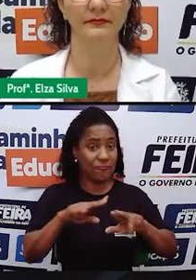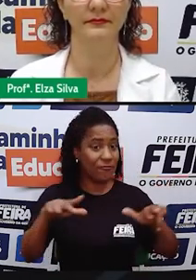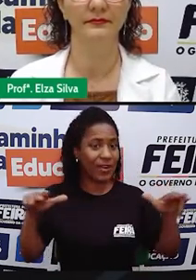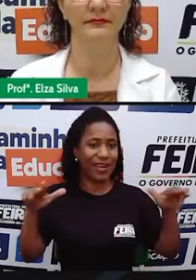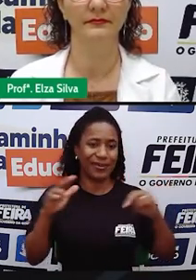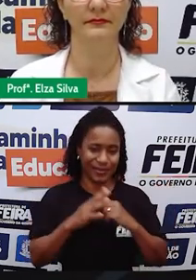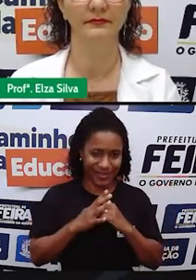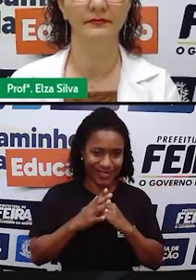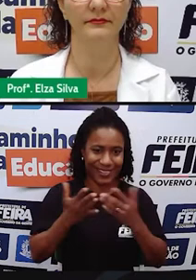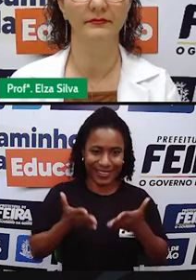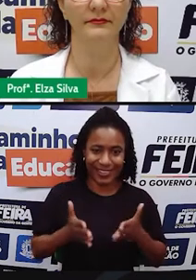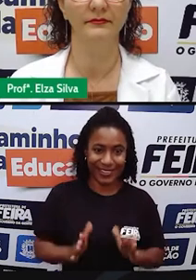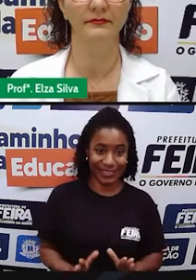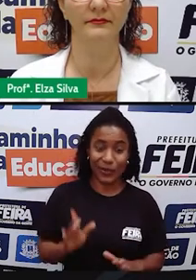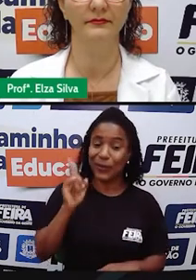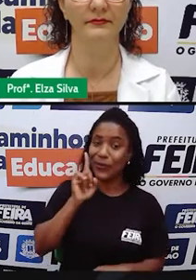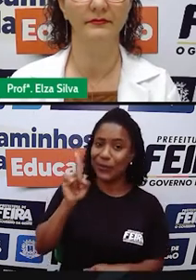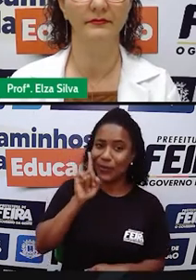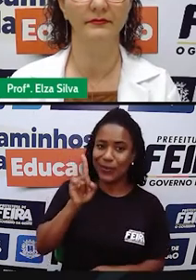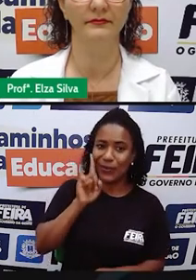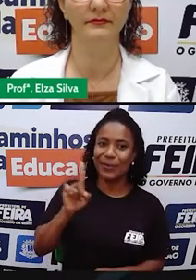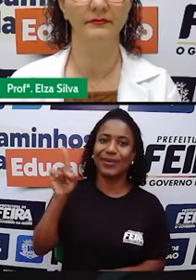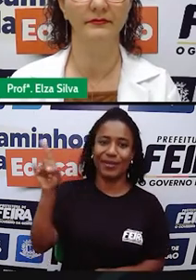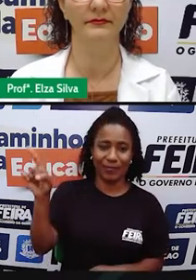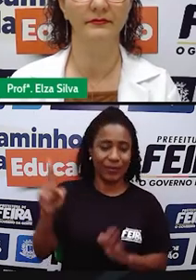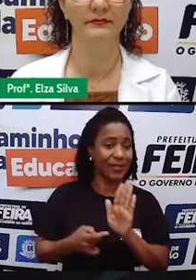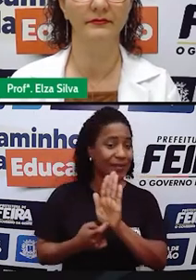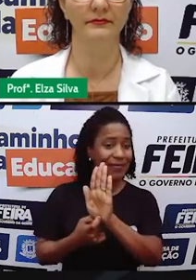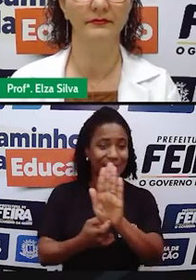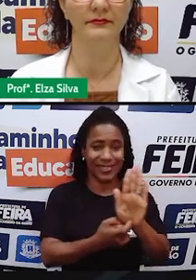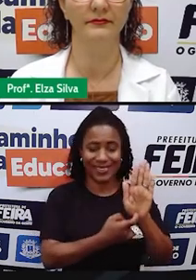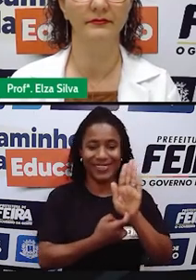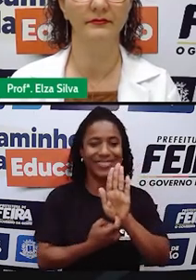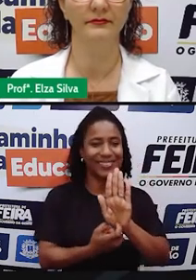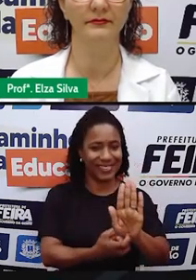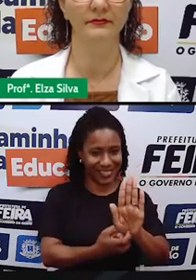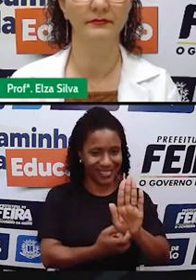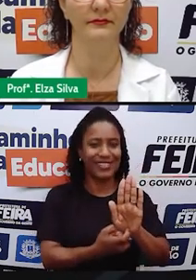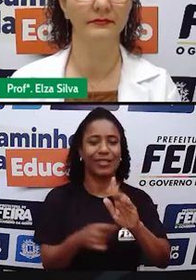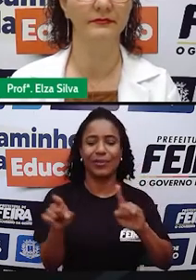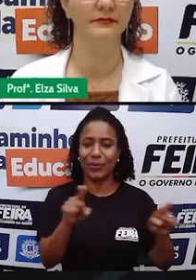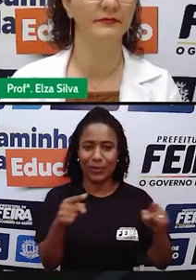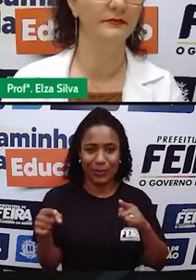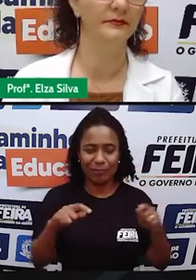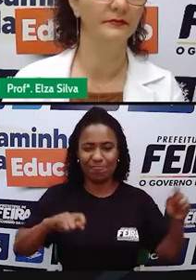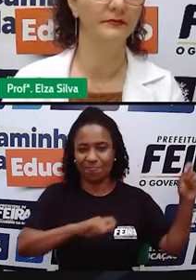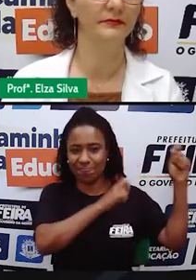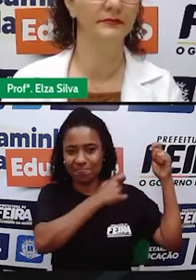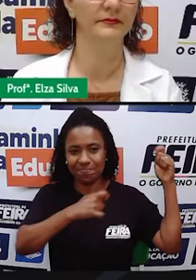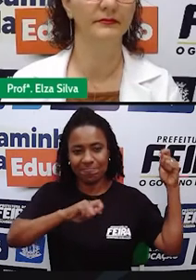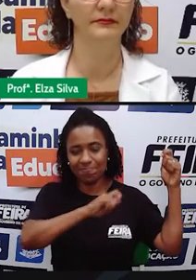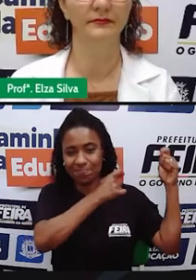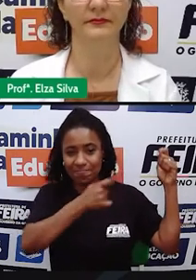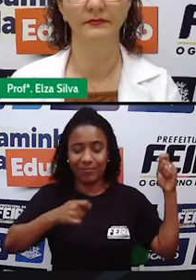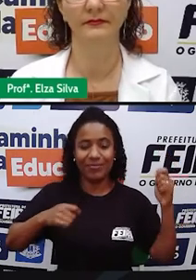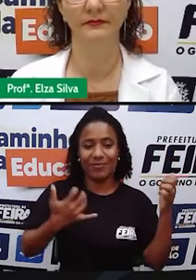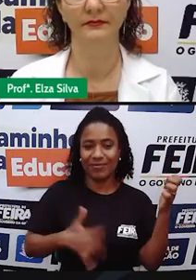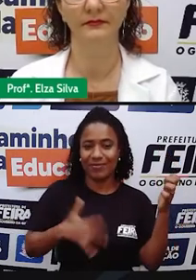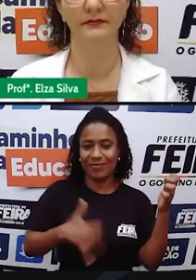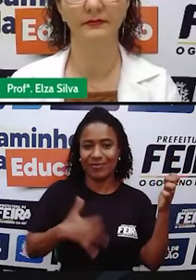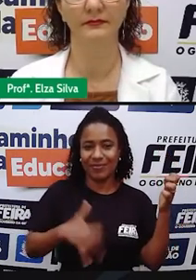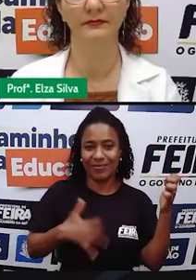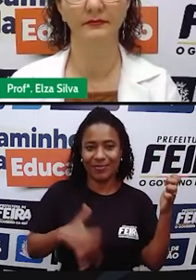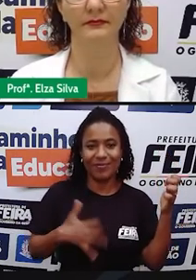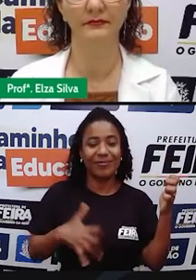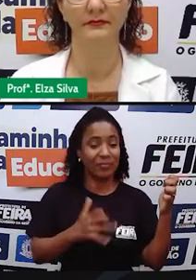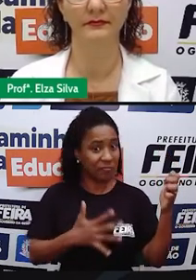e suas apresentações incluem alguns instrumentos musicais, como violino, violão, bandolim.